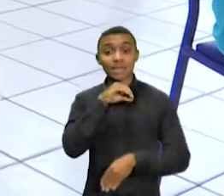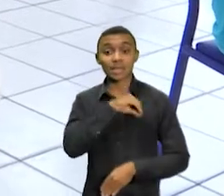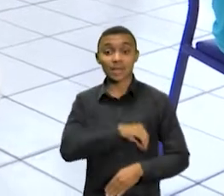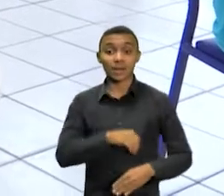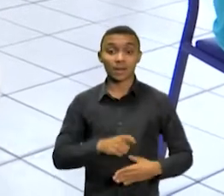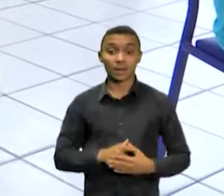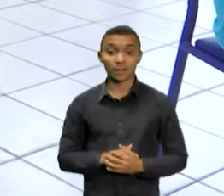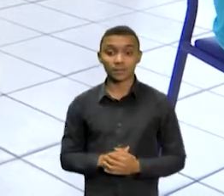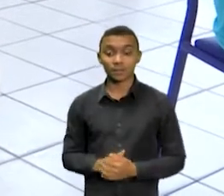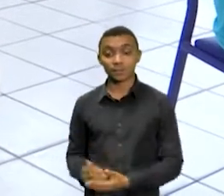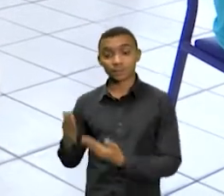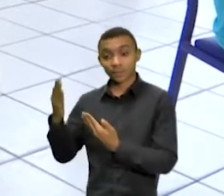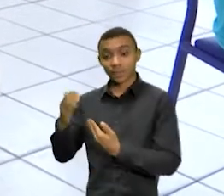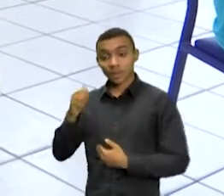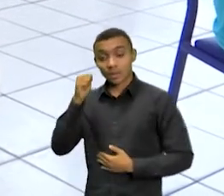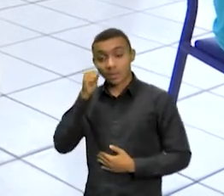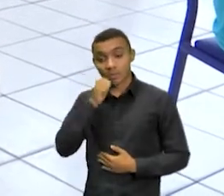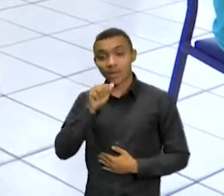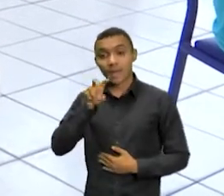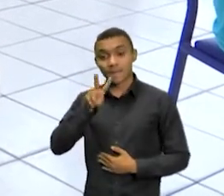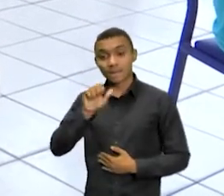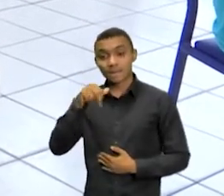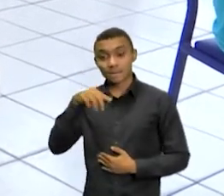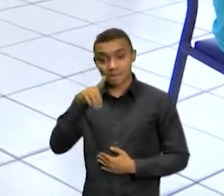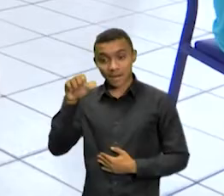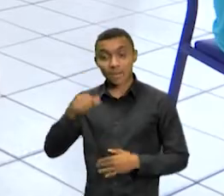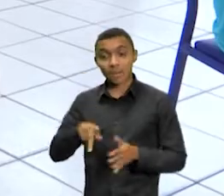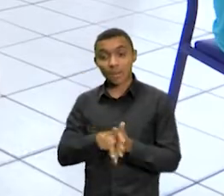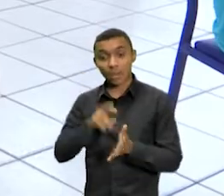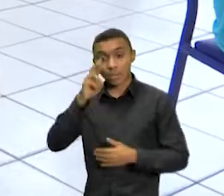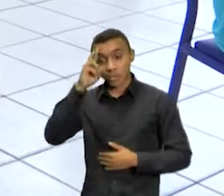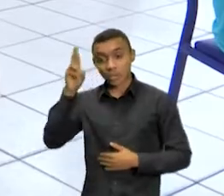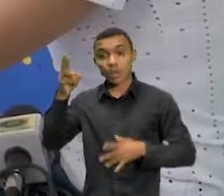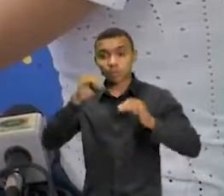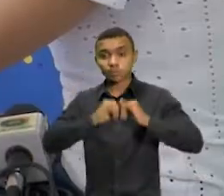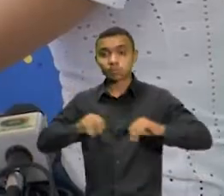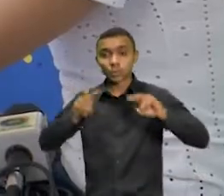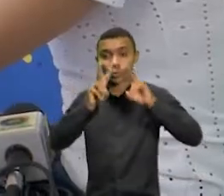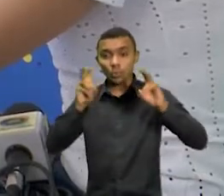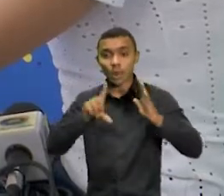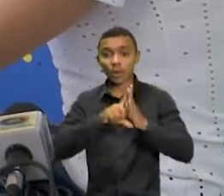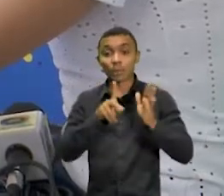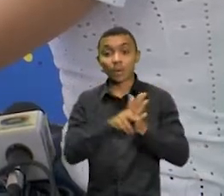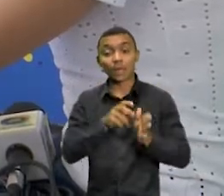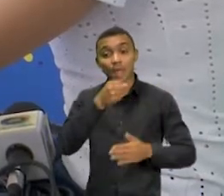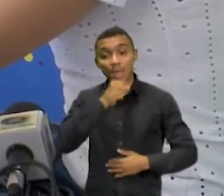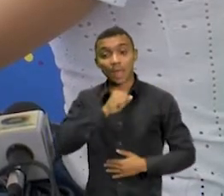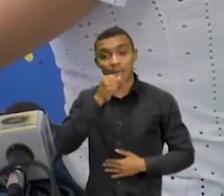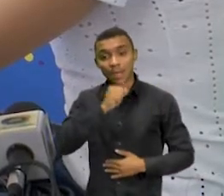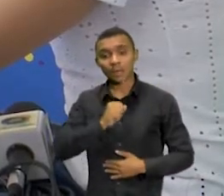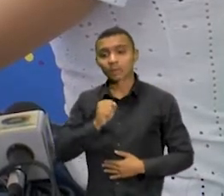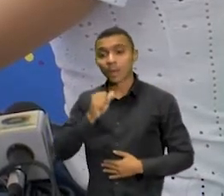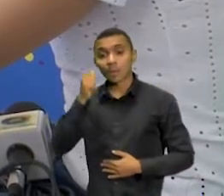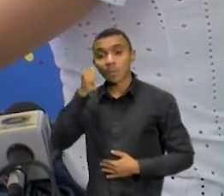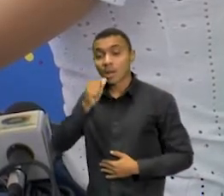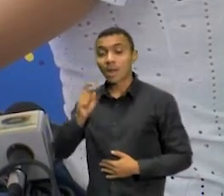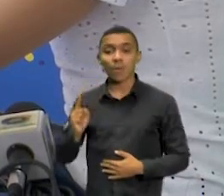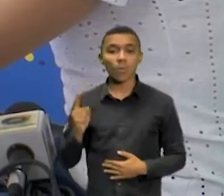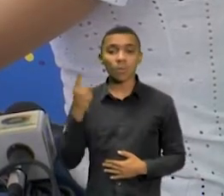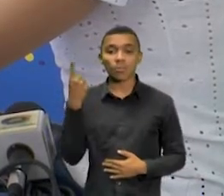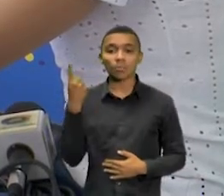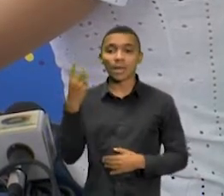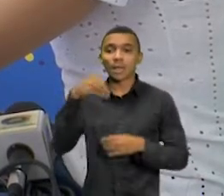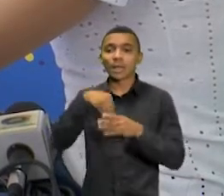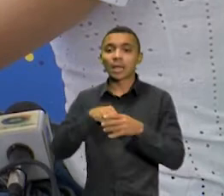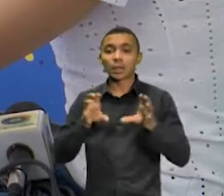diretora de marketing em uma empresa cearense de picolés e sorvetes. Única figura feminina entre a diretoria.